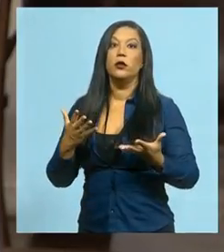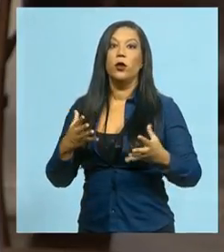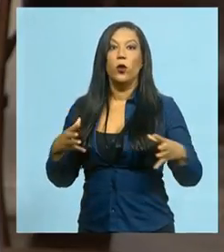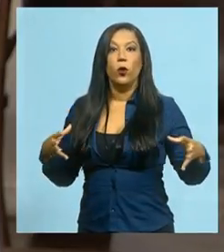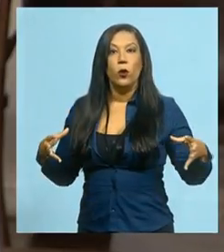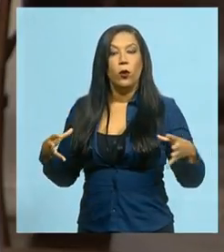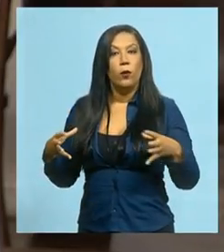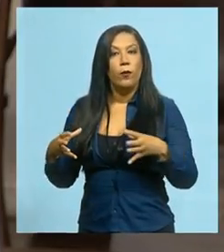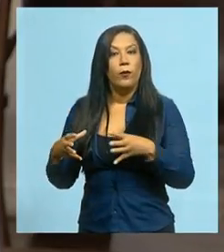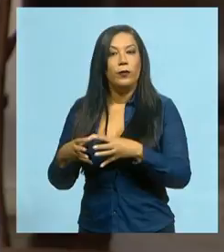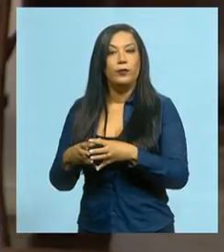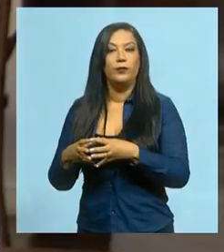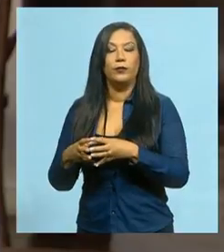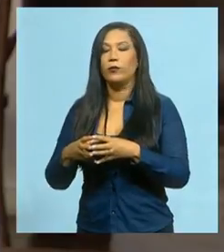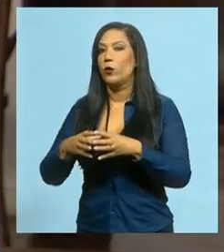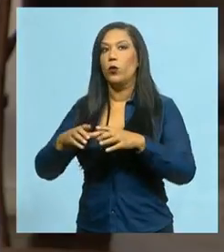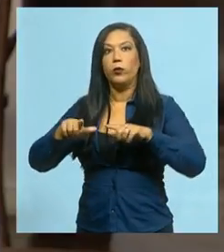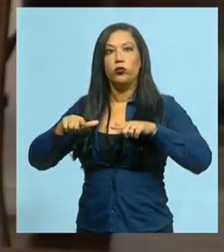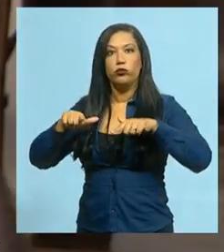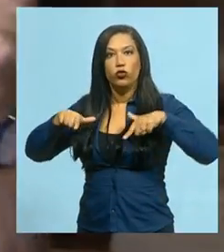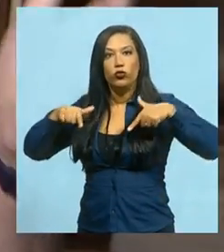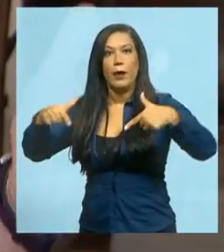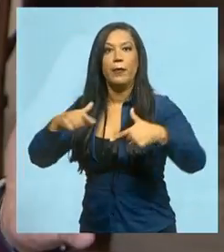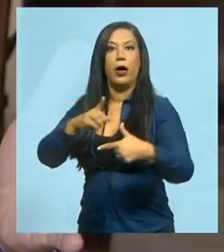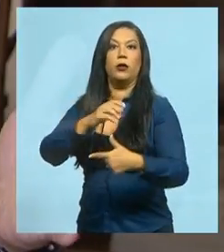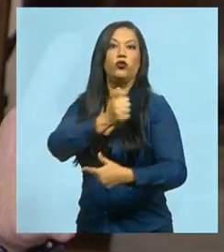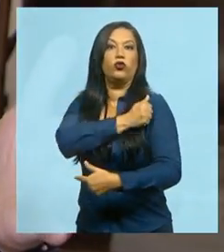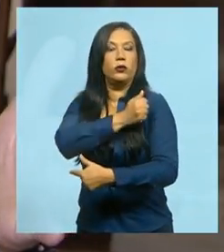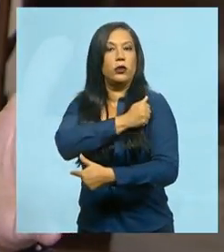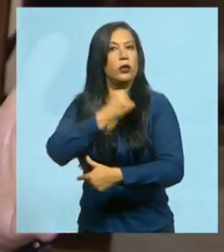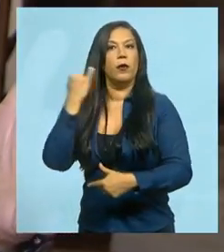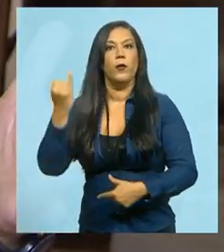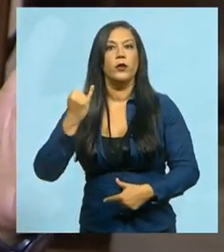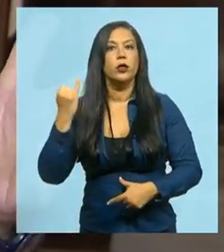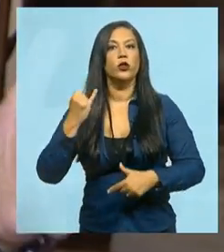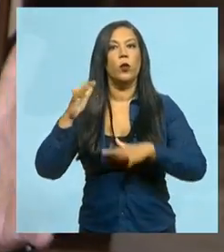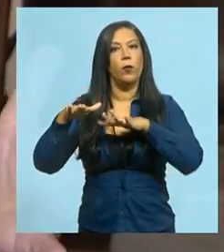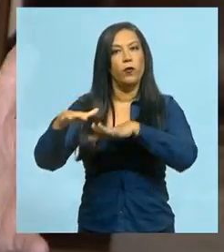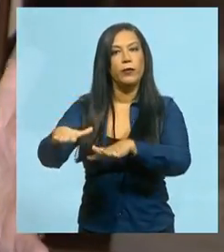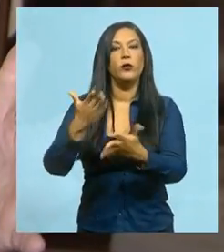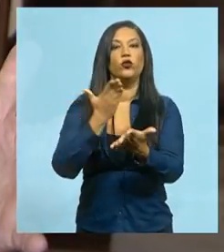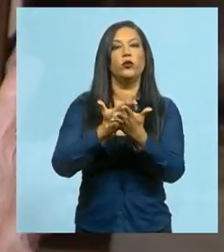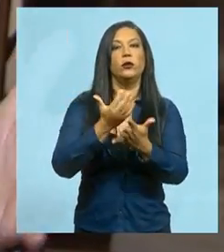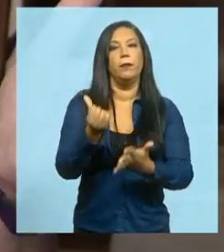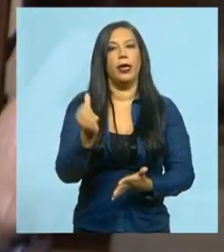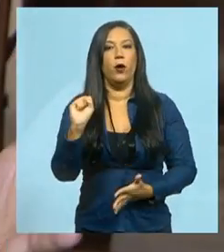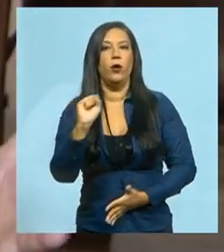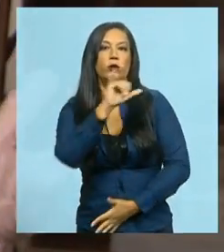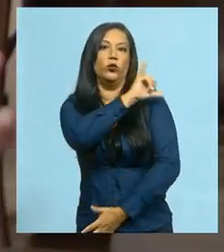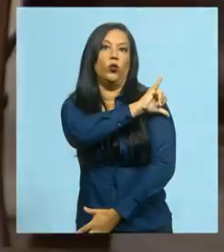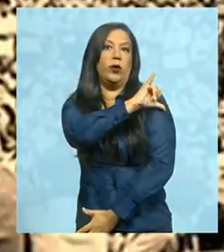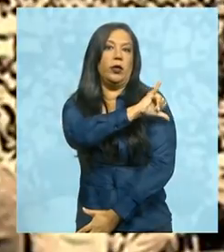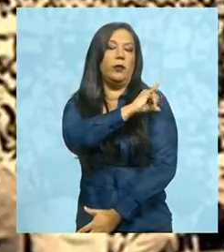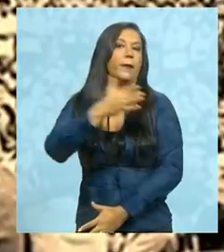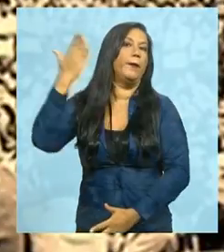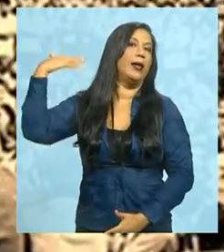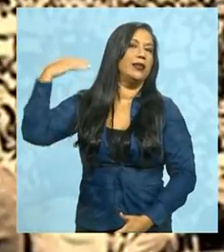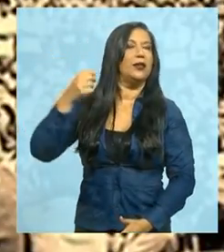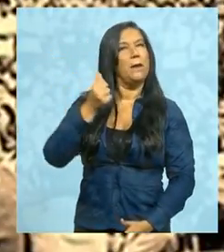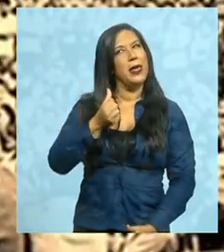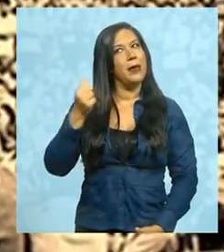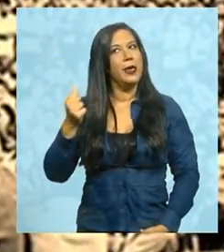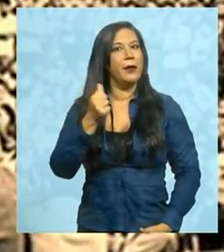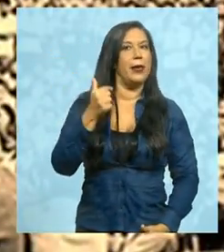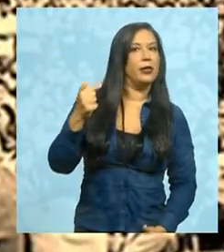absolutamente fundamental no movimento estudantil de 68 do Rio de Janeiro. Já antes, em 66,